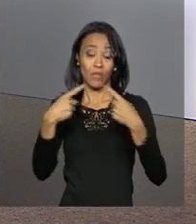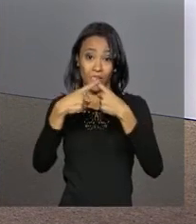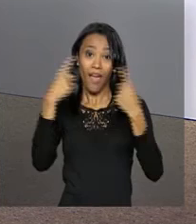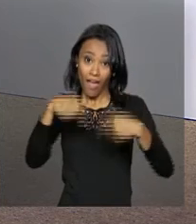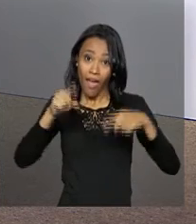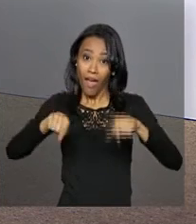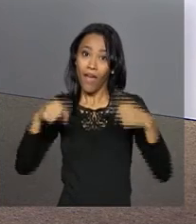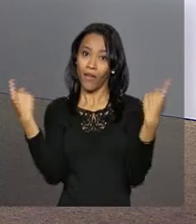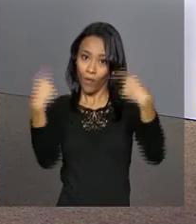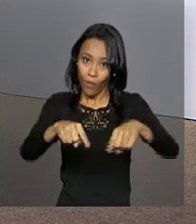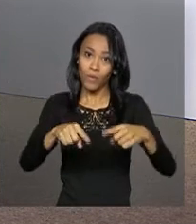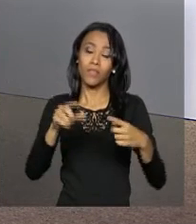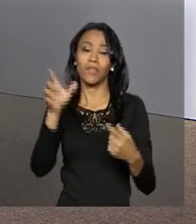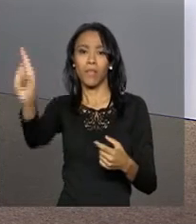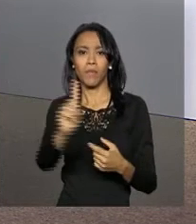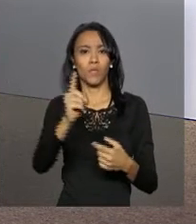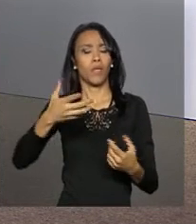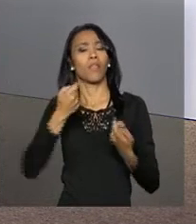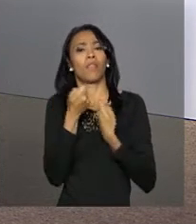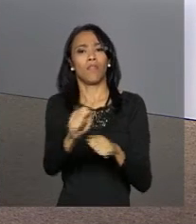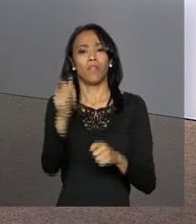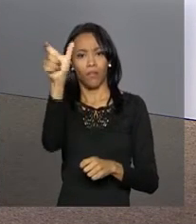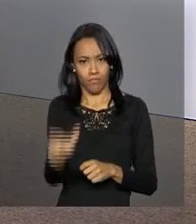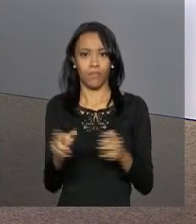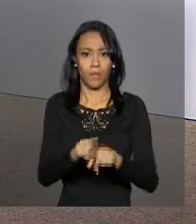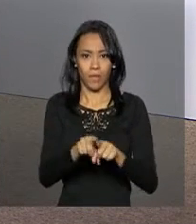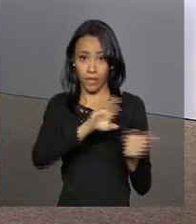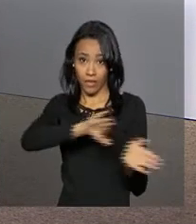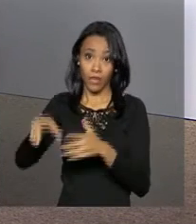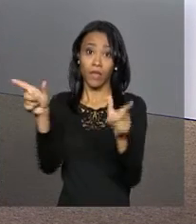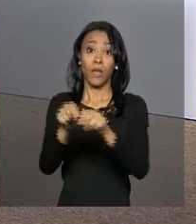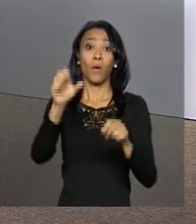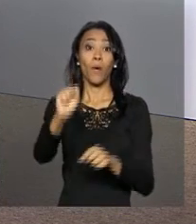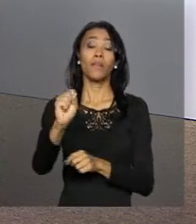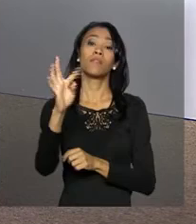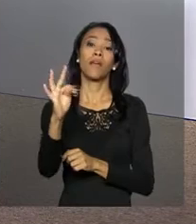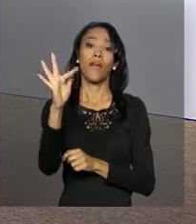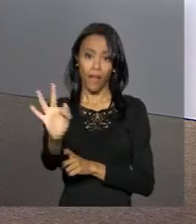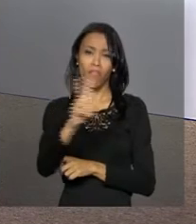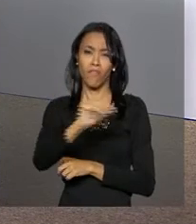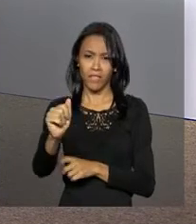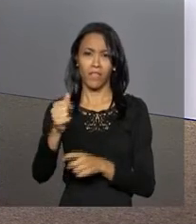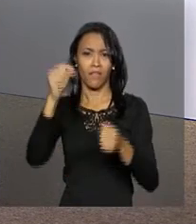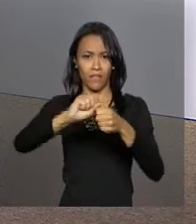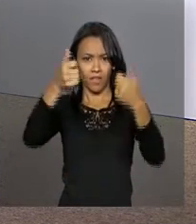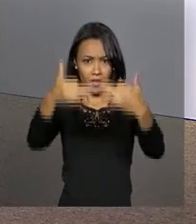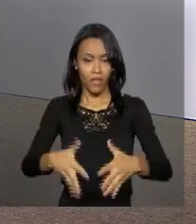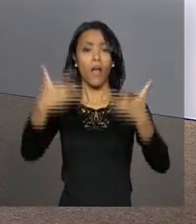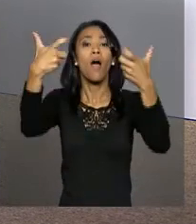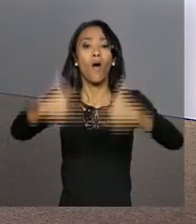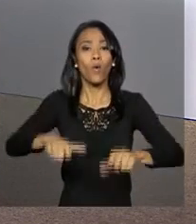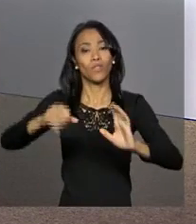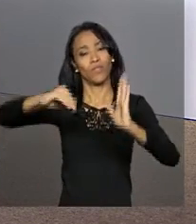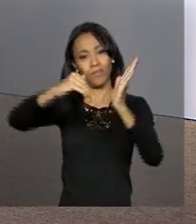legais do contraditório e da ampla defesa. O Supremo considera que o julgamento será feito no Senado Federal. A repórter Thaísa